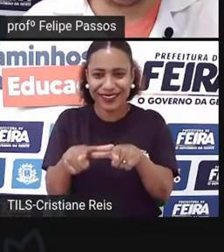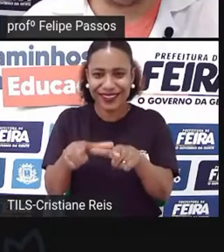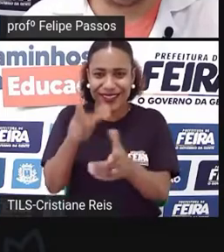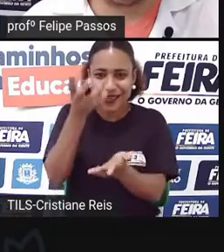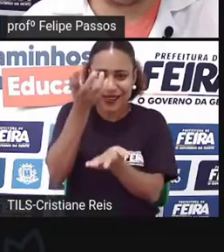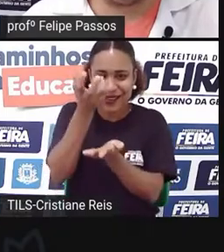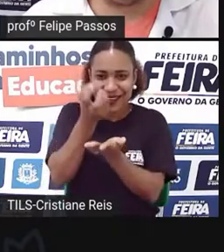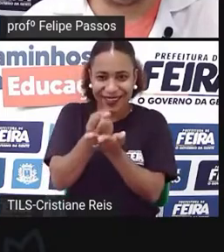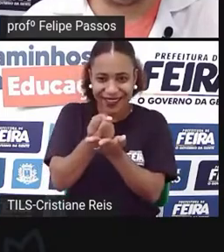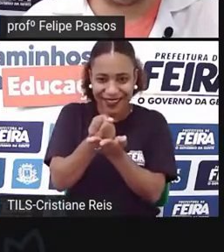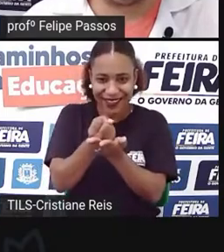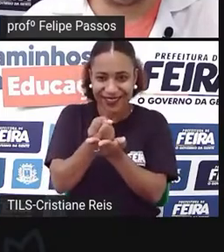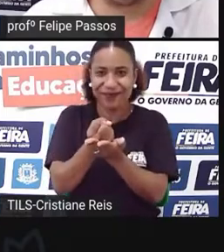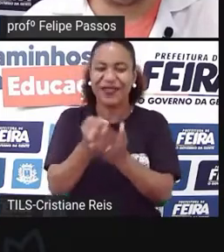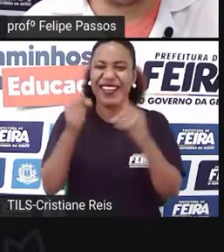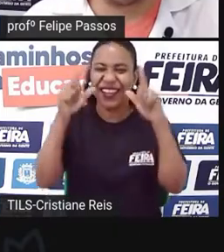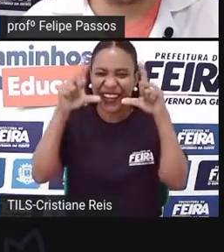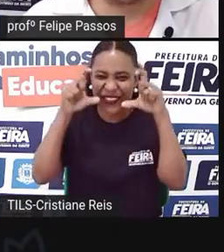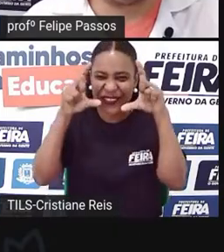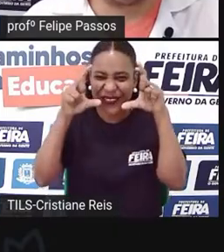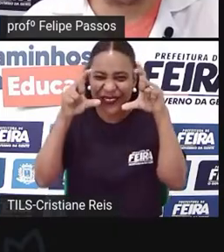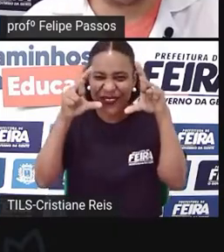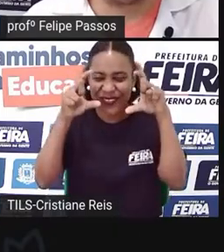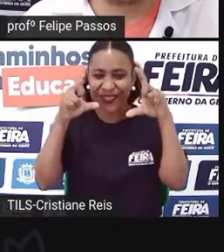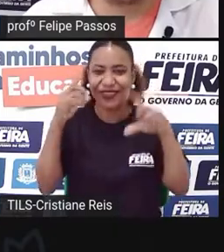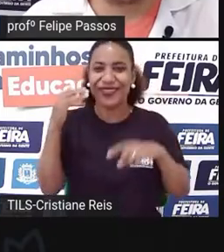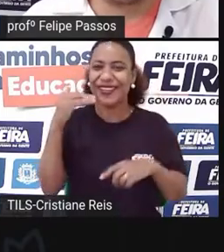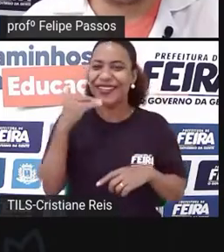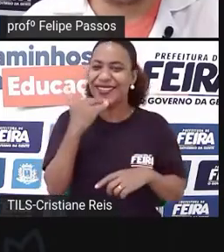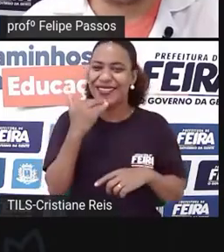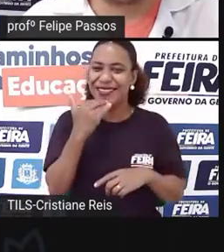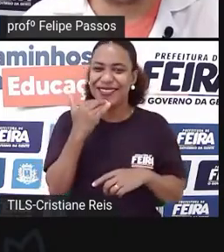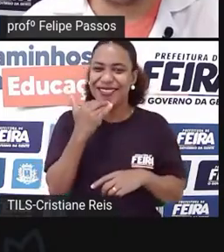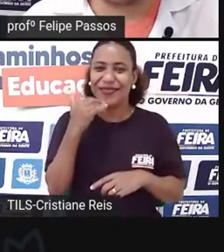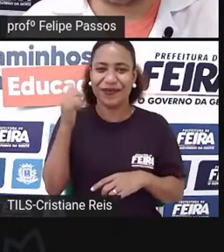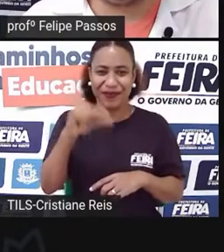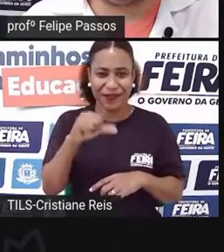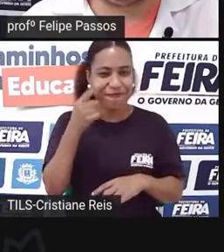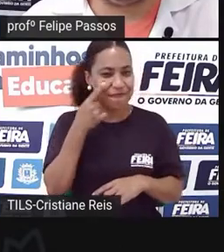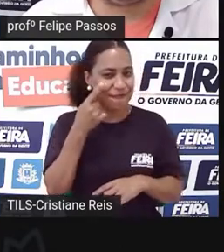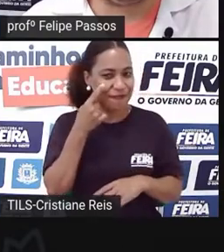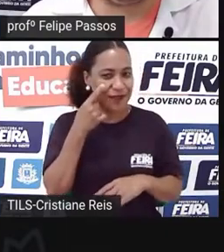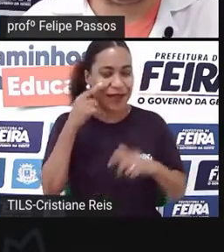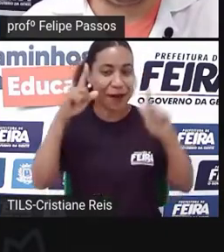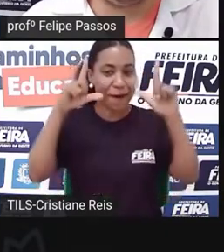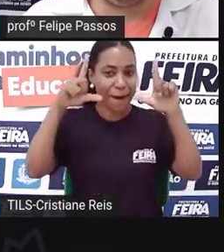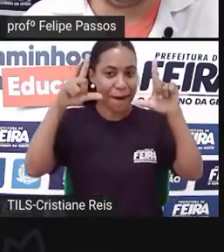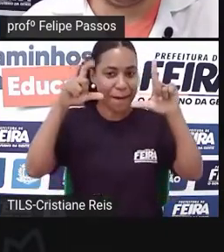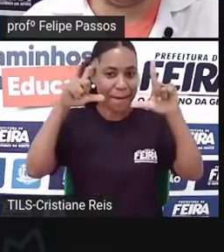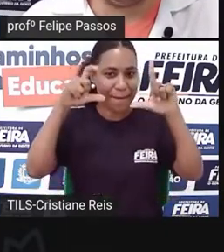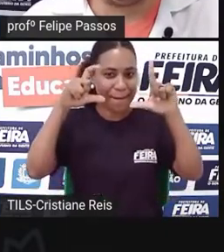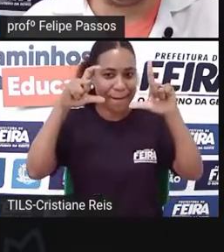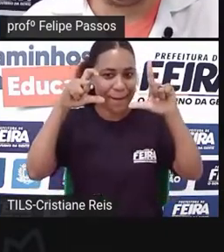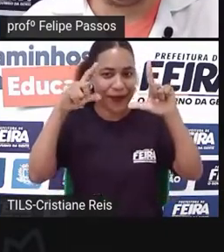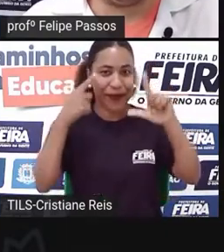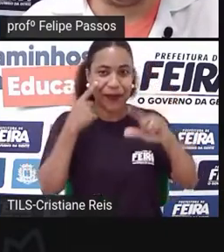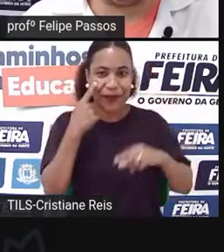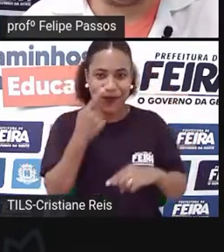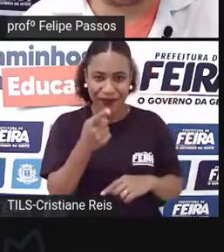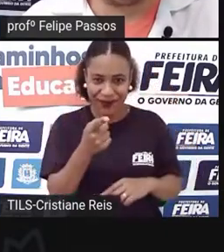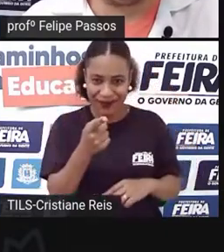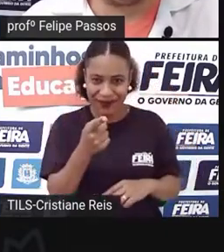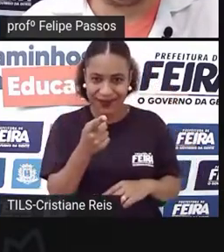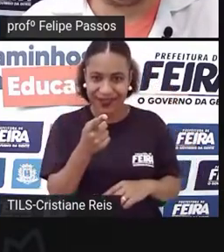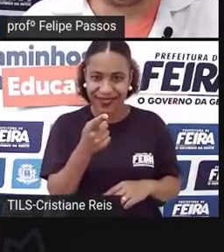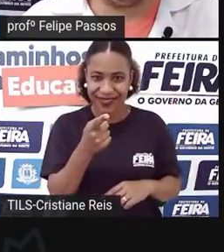muito ruim, mas já existia isso. Deixa eu mostrar para vocês aqui. Há uma câmera fotográfica. Aqui é uma